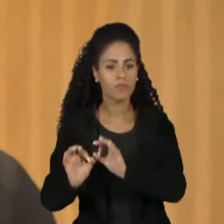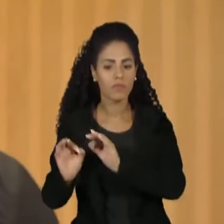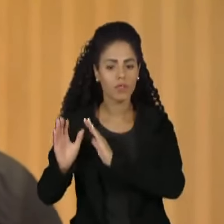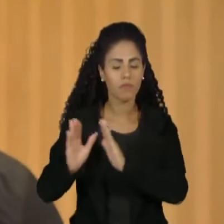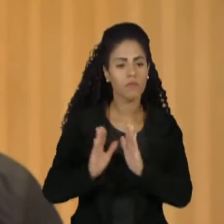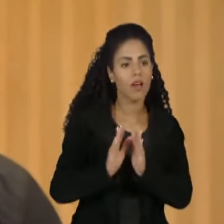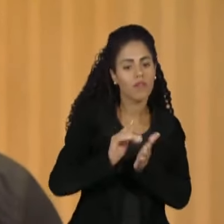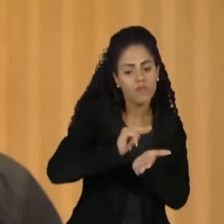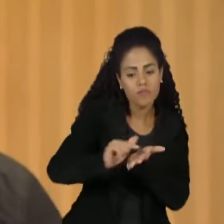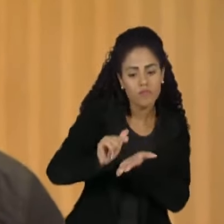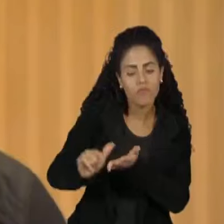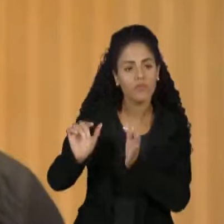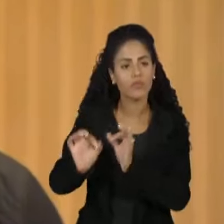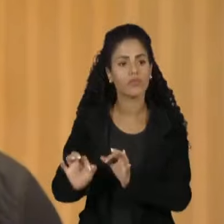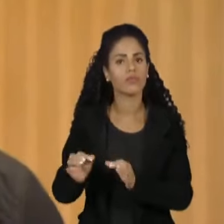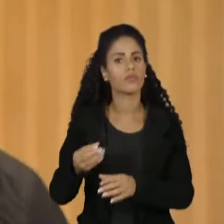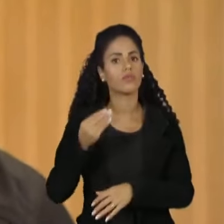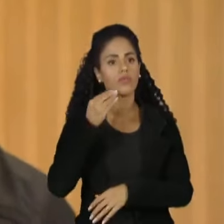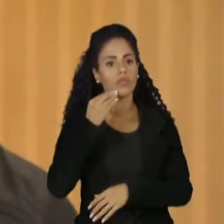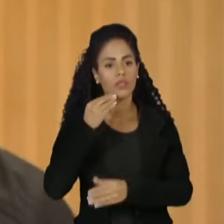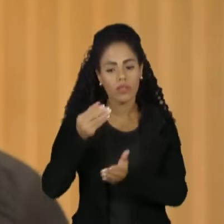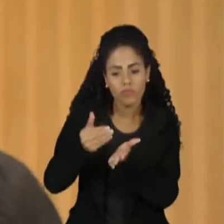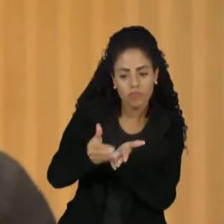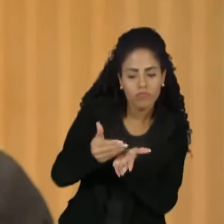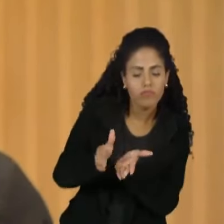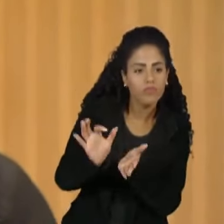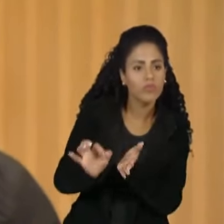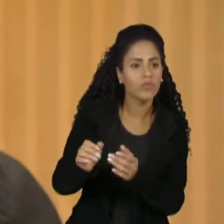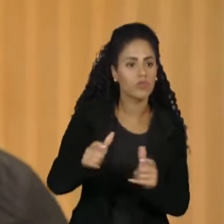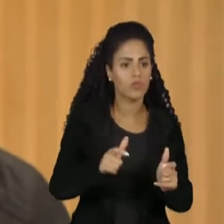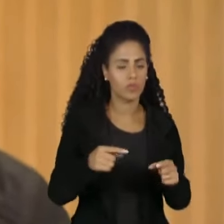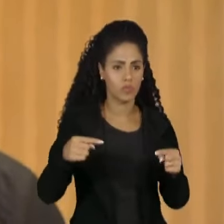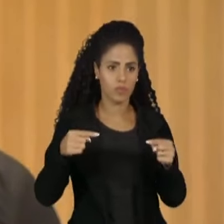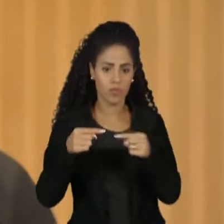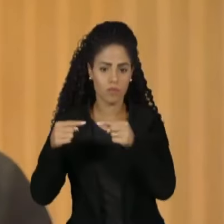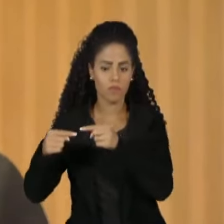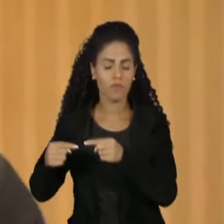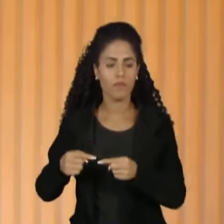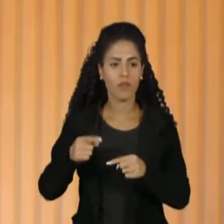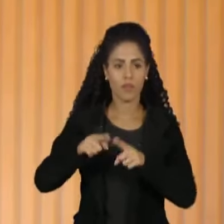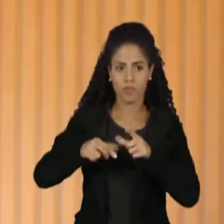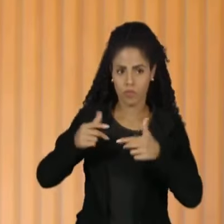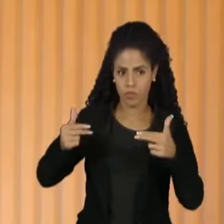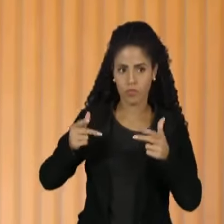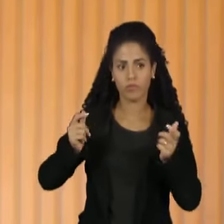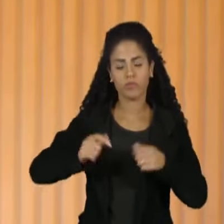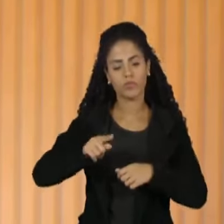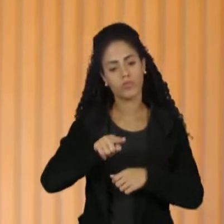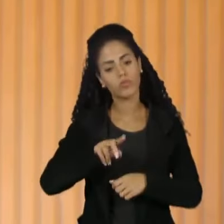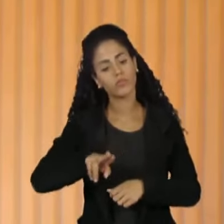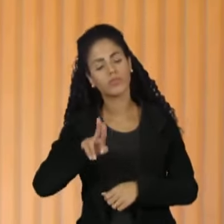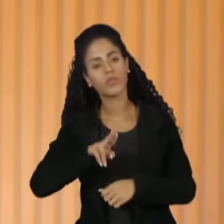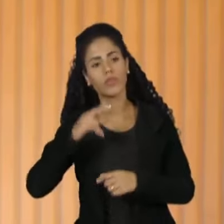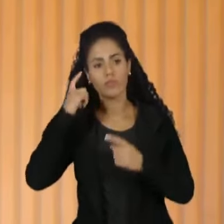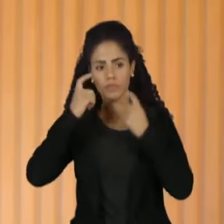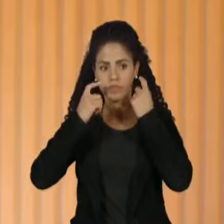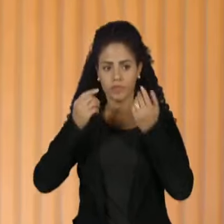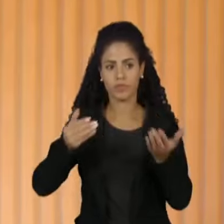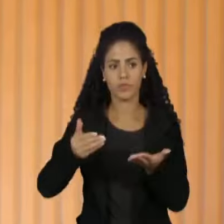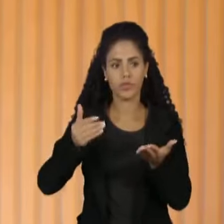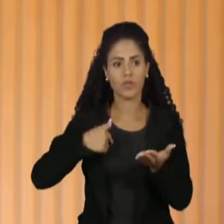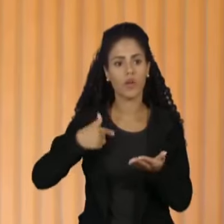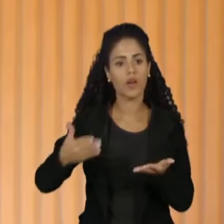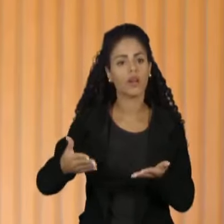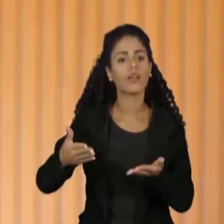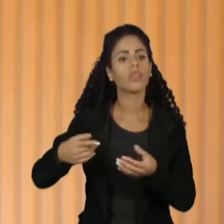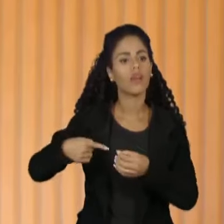adequado com a sua destinação final, de acordo com o tipo de material. Então isso também é preocupação da Secretaria de Meio